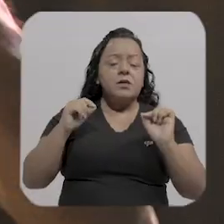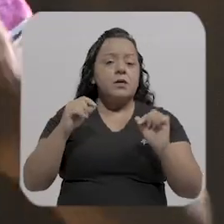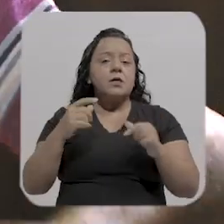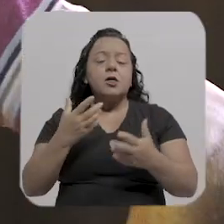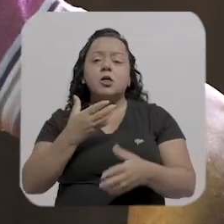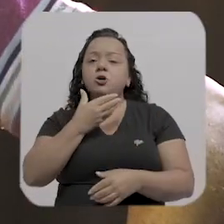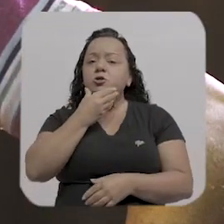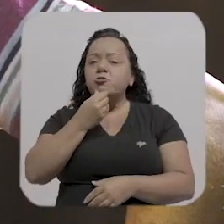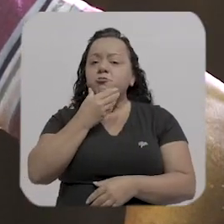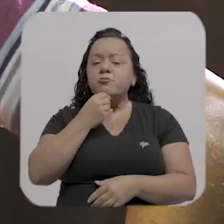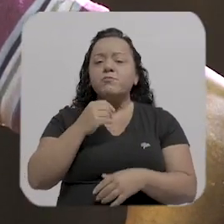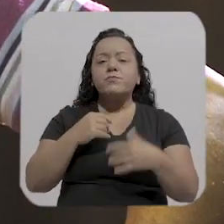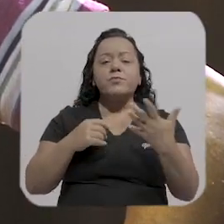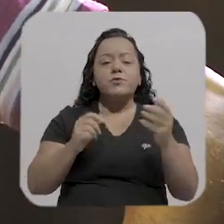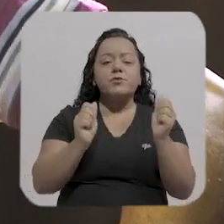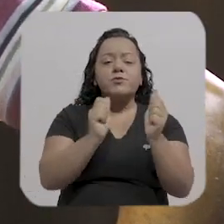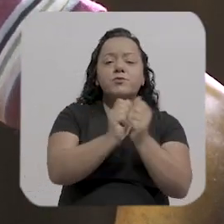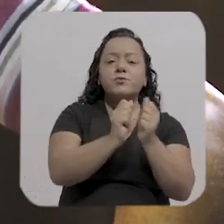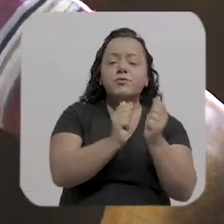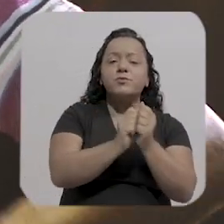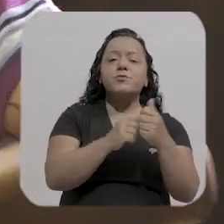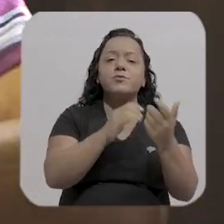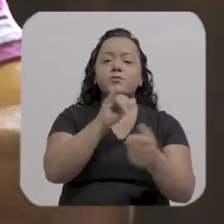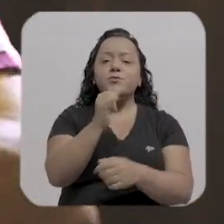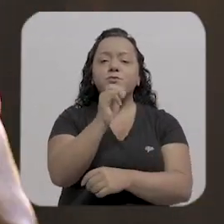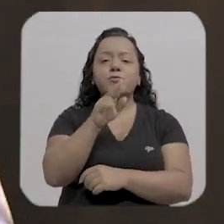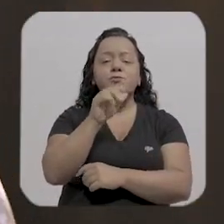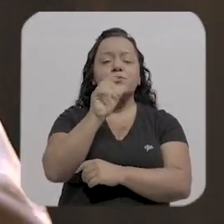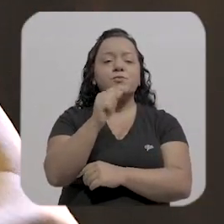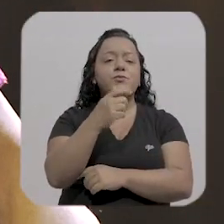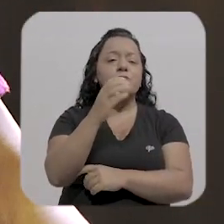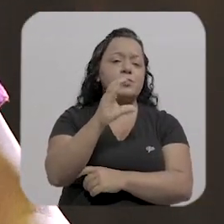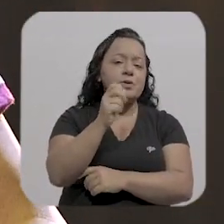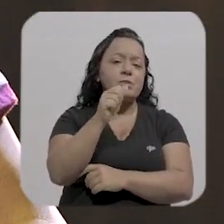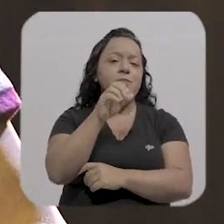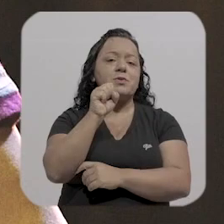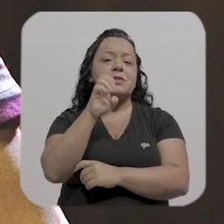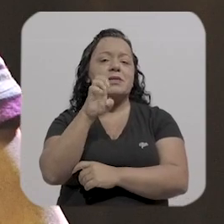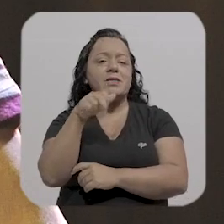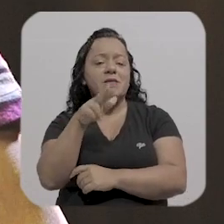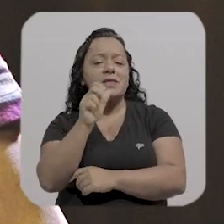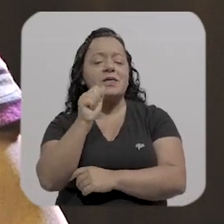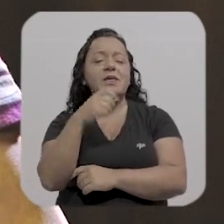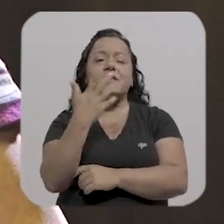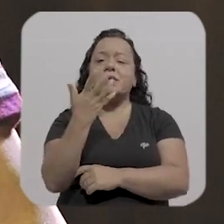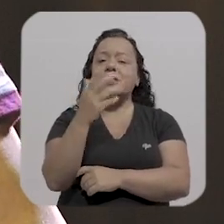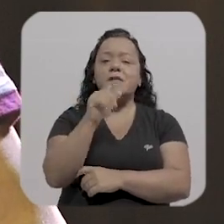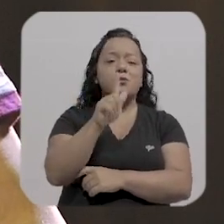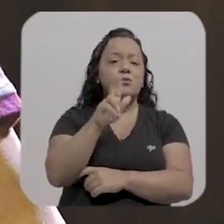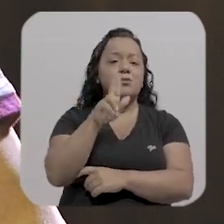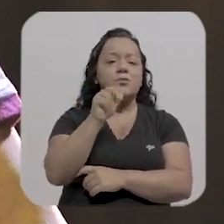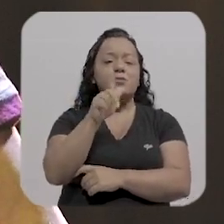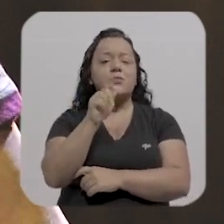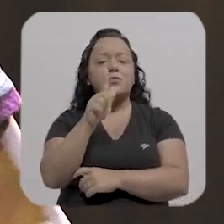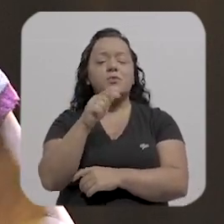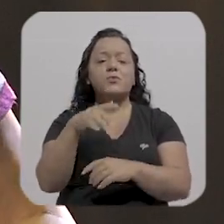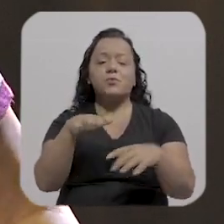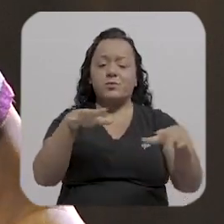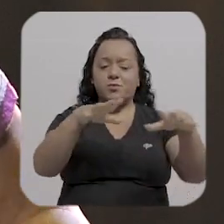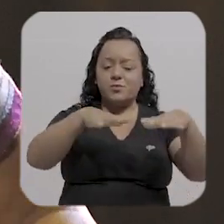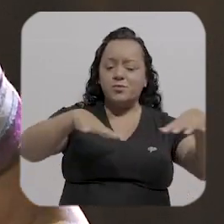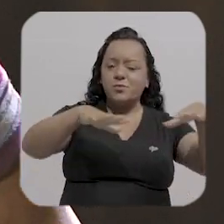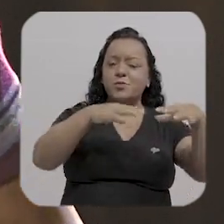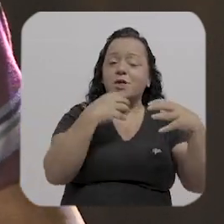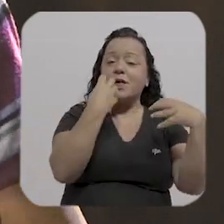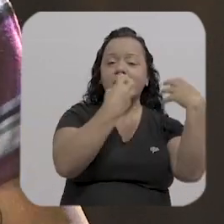cantando e do nada teve um intervalo de uma música pro outro eu meti um poema do Ferreira Goulart